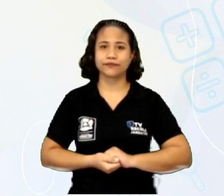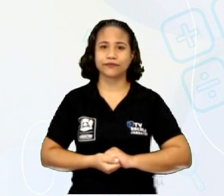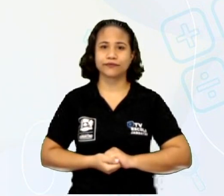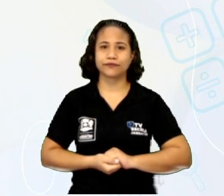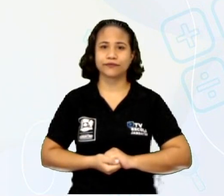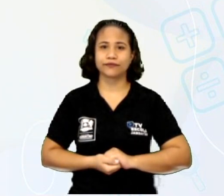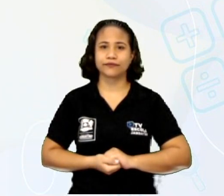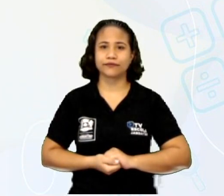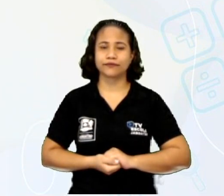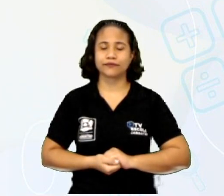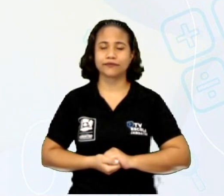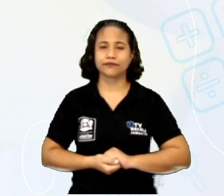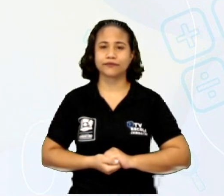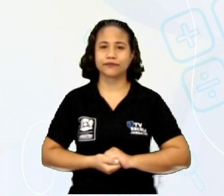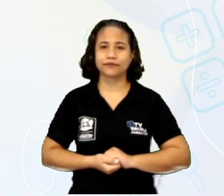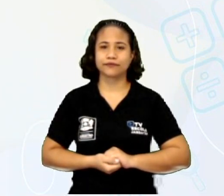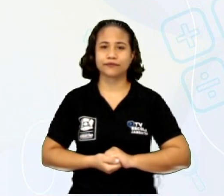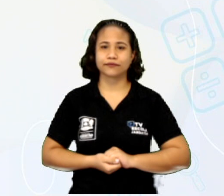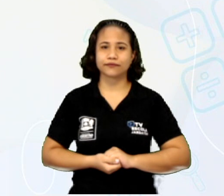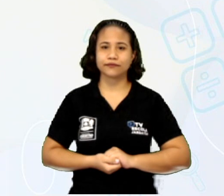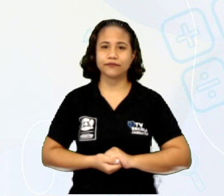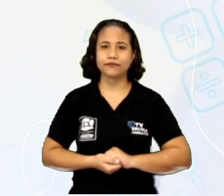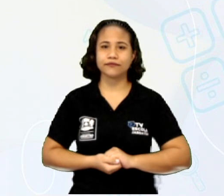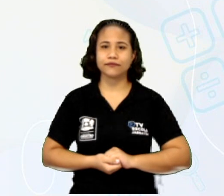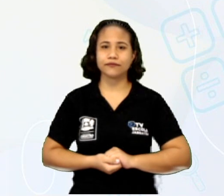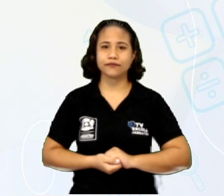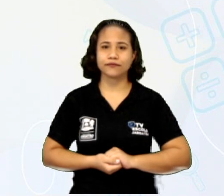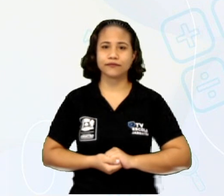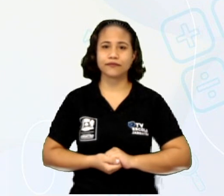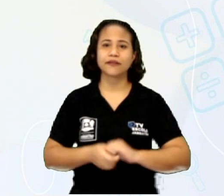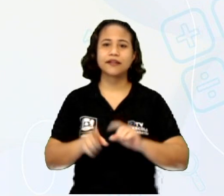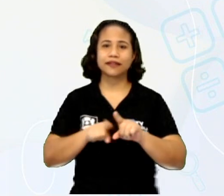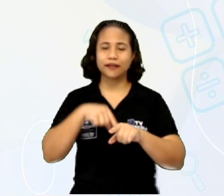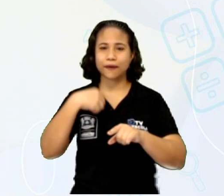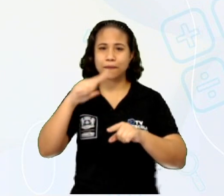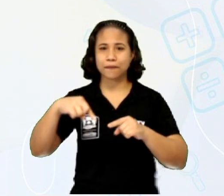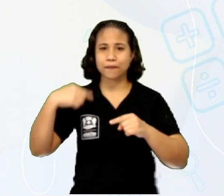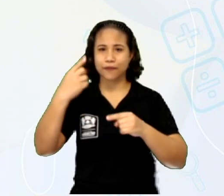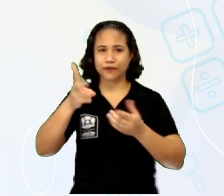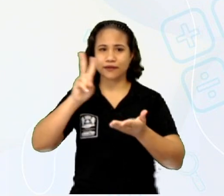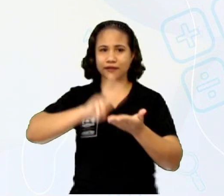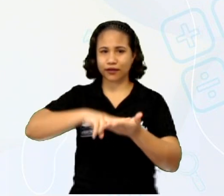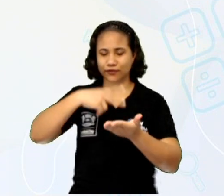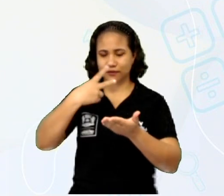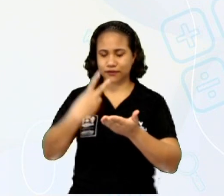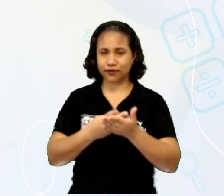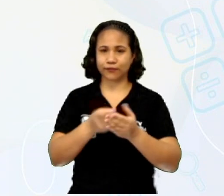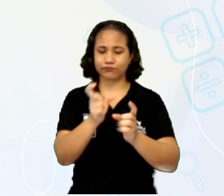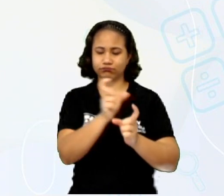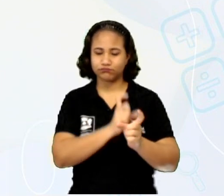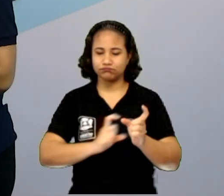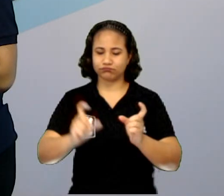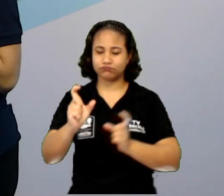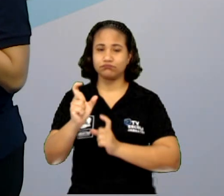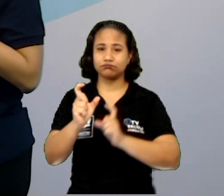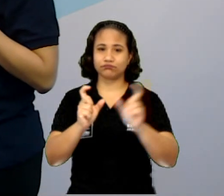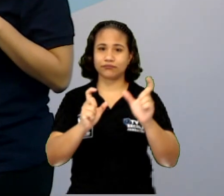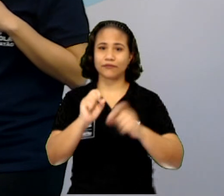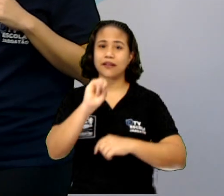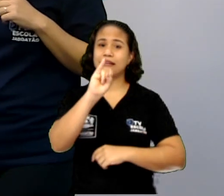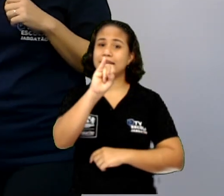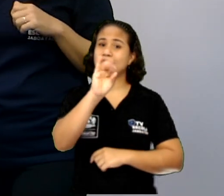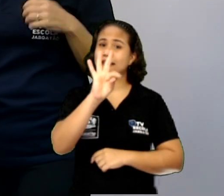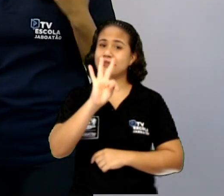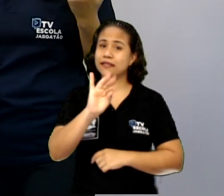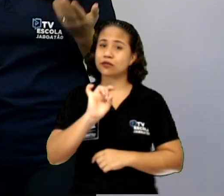she, it. E aqui tá a tradução que a gente já conhece. Lembrando que o it a gente só vai